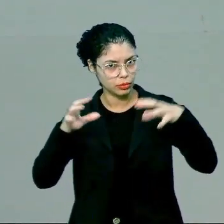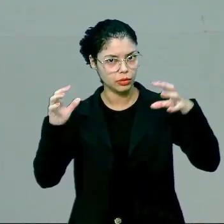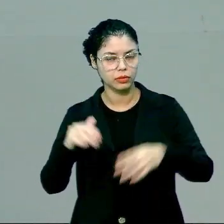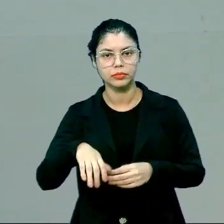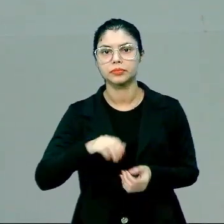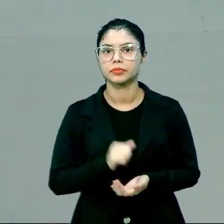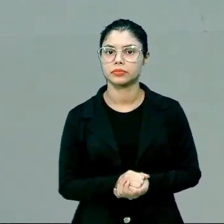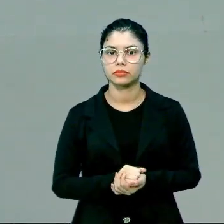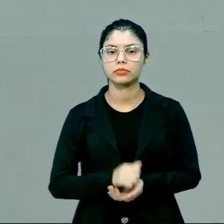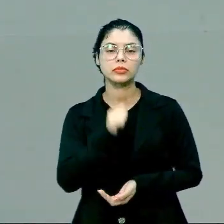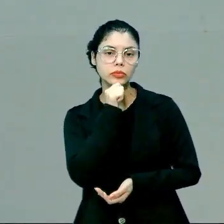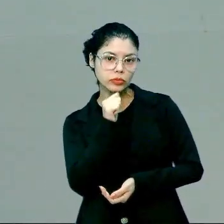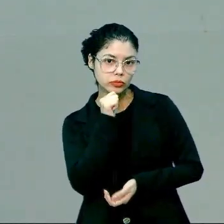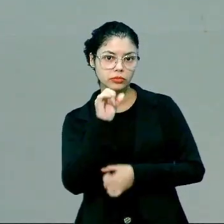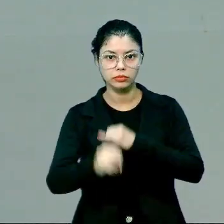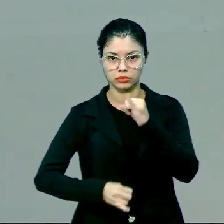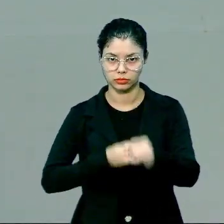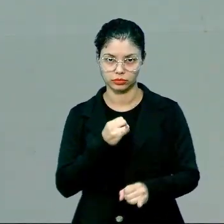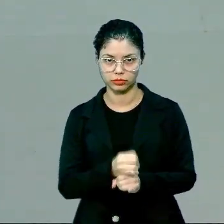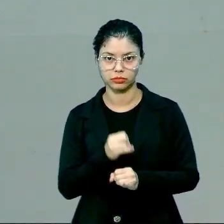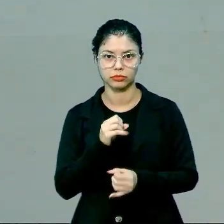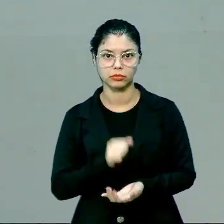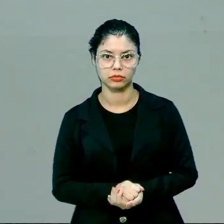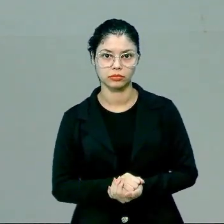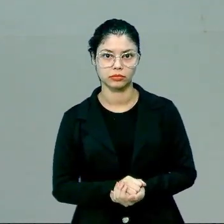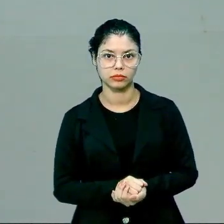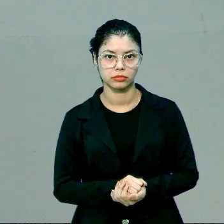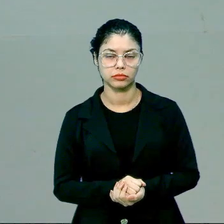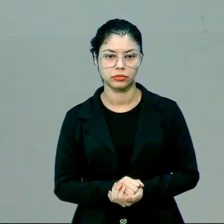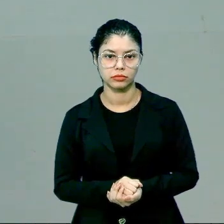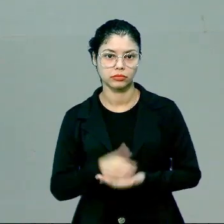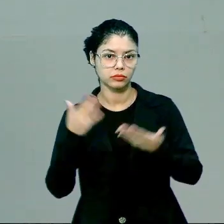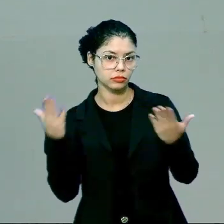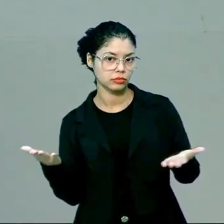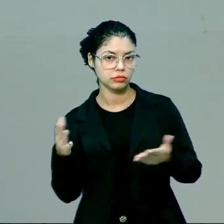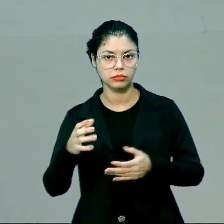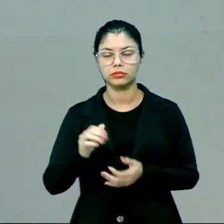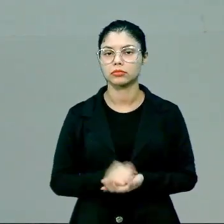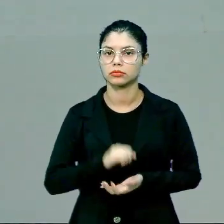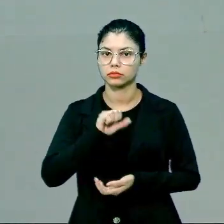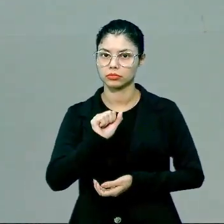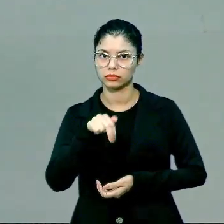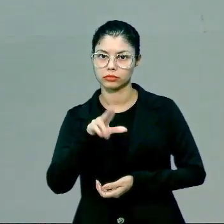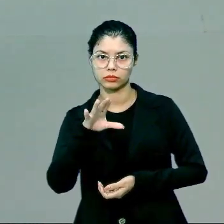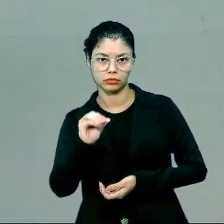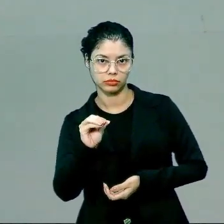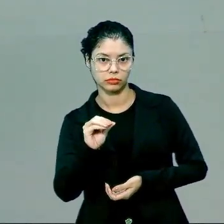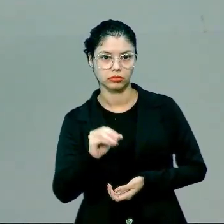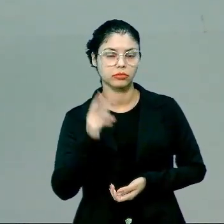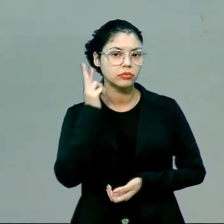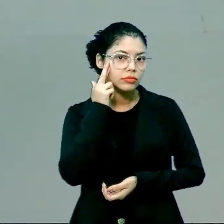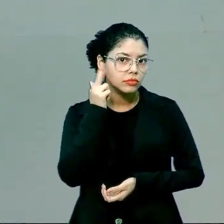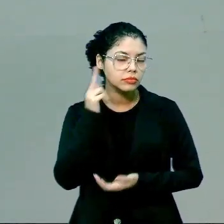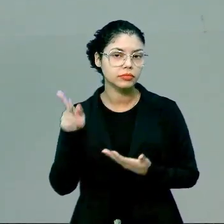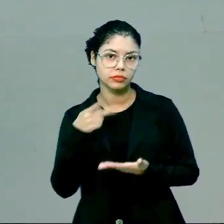sabemos que a internet realmente, ela é fantástica. Então, assim, é senso comum. Eu falei, mas, na verdade, não disse muita coisa.